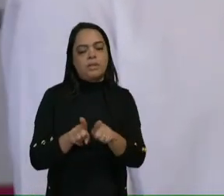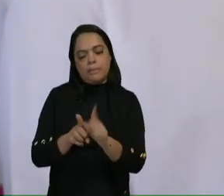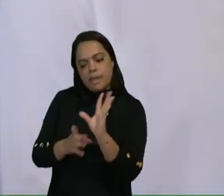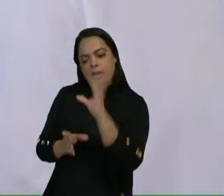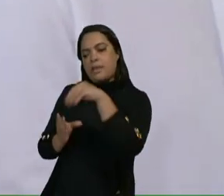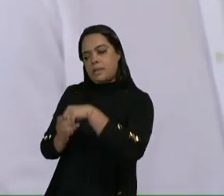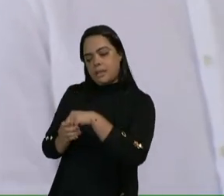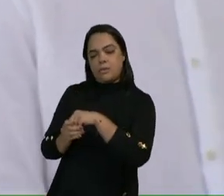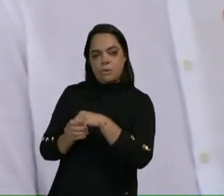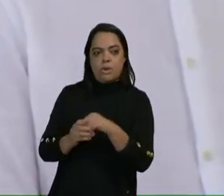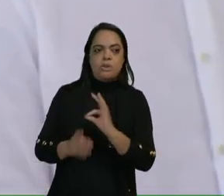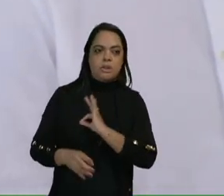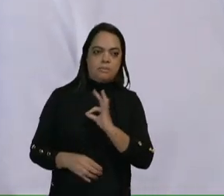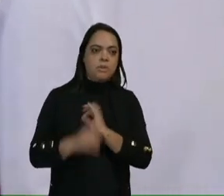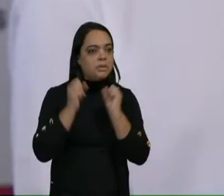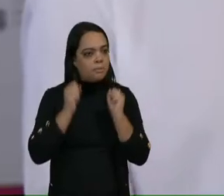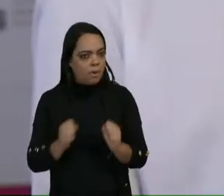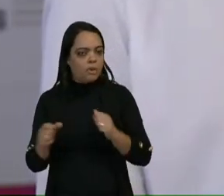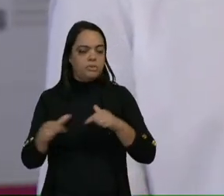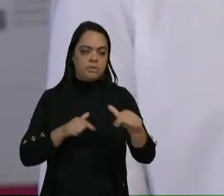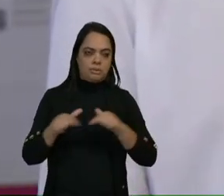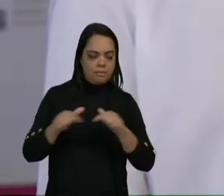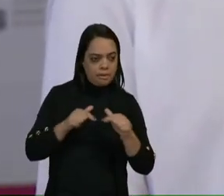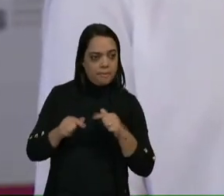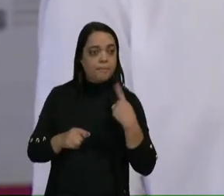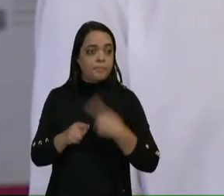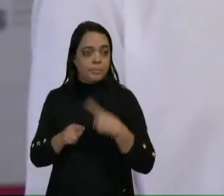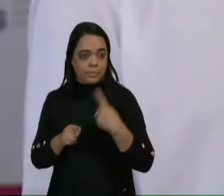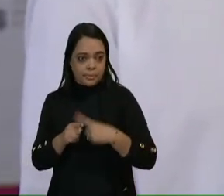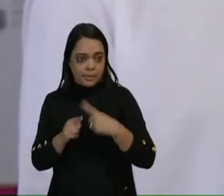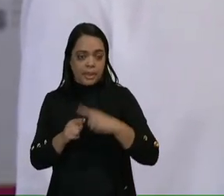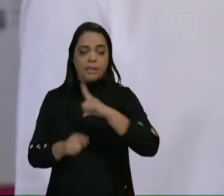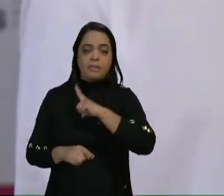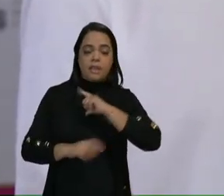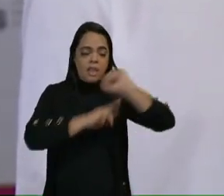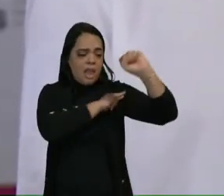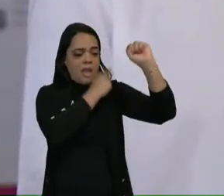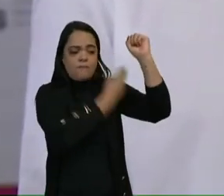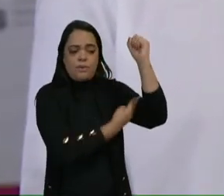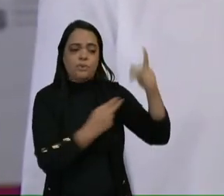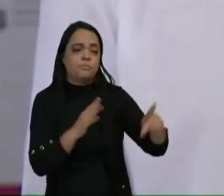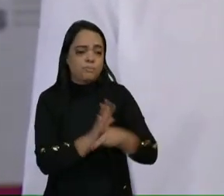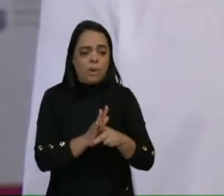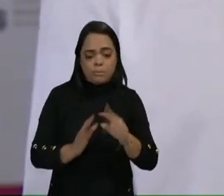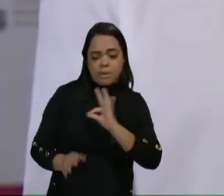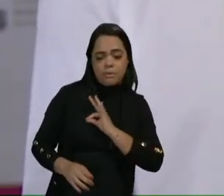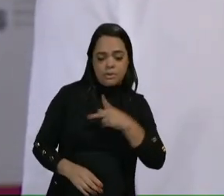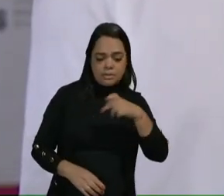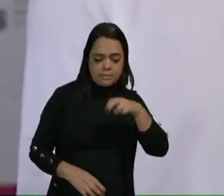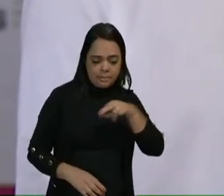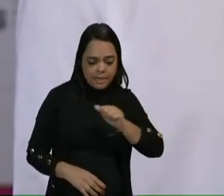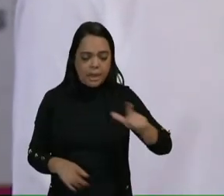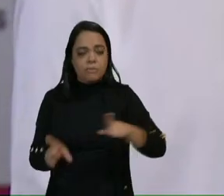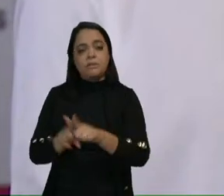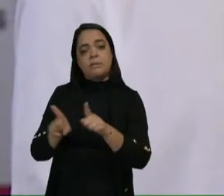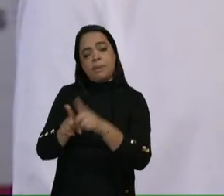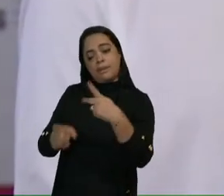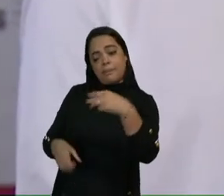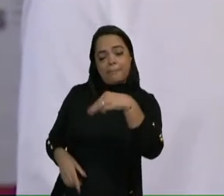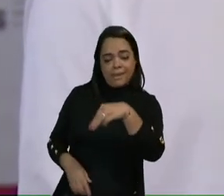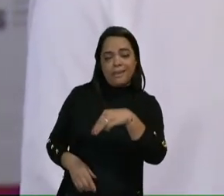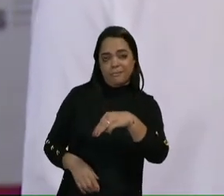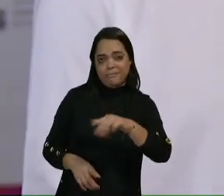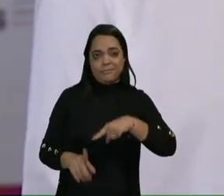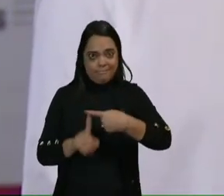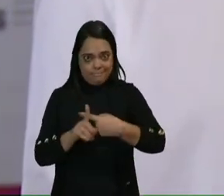Polícia Penal puder ter esse tipo de atuação, porque esse reforço está sendo feito pela Polícia Penal, fora os drones, obviamente, da Polícia Militar. Então a